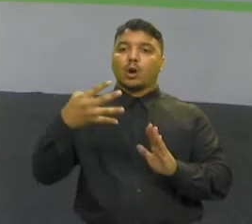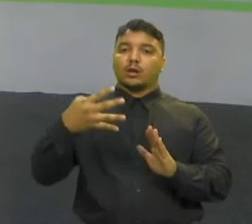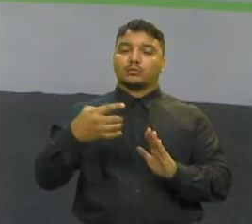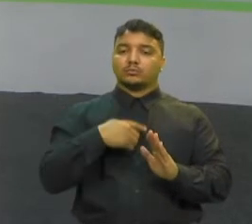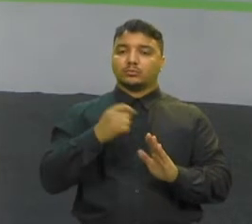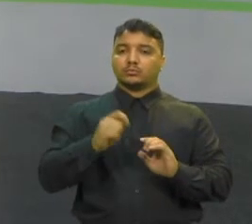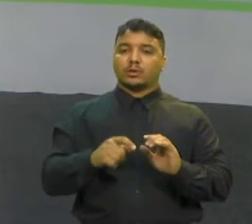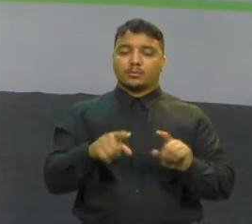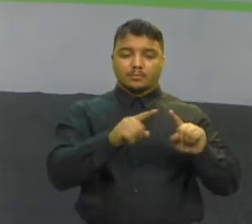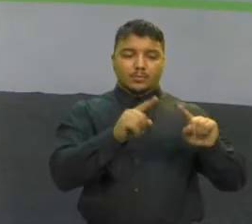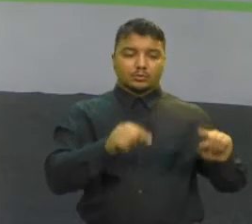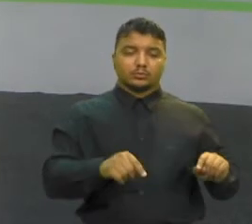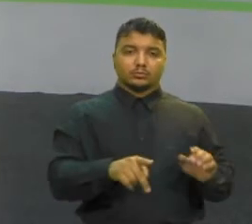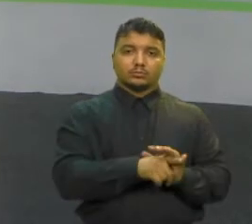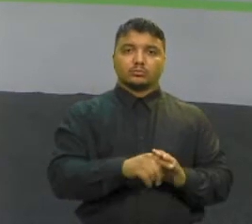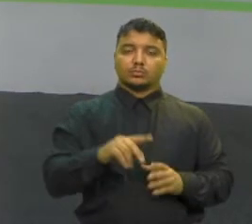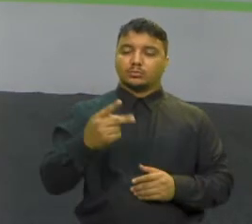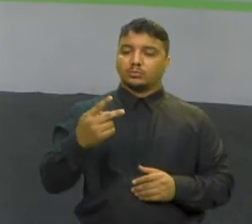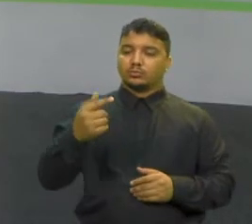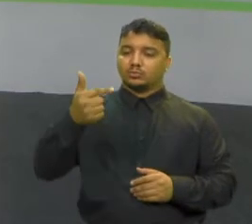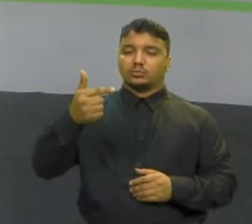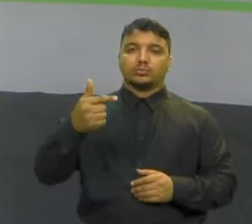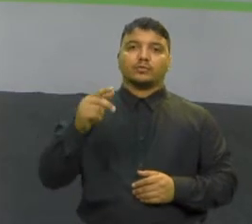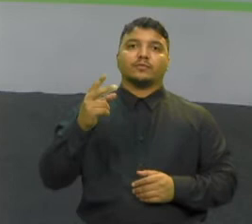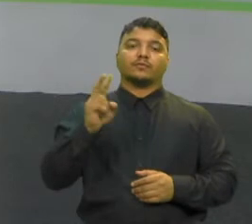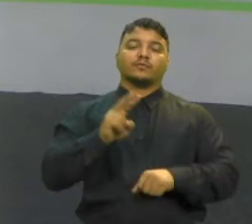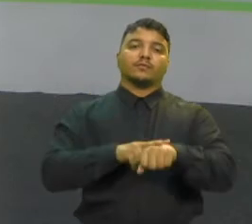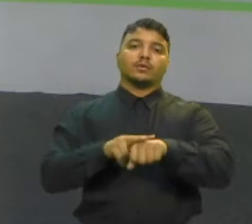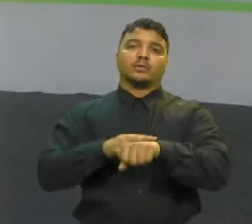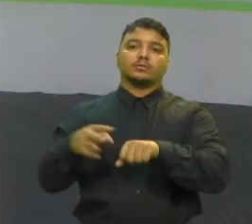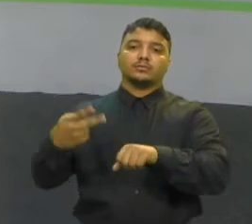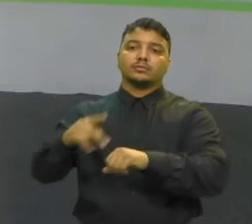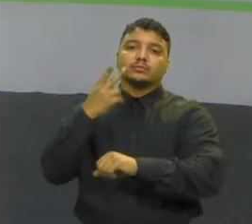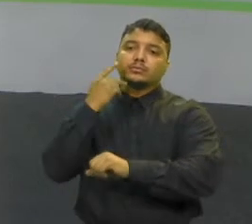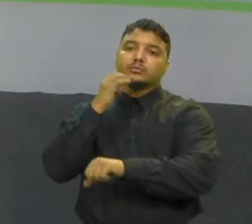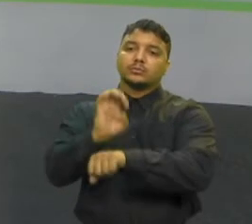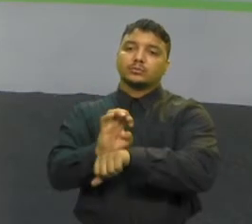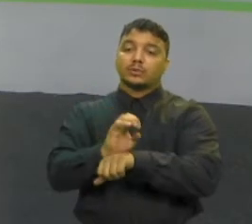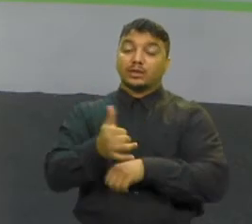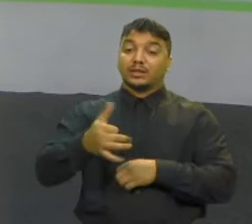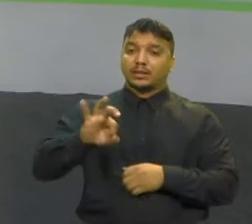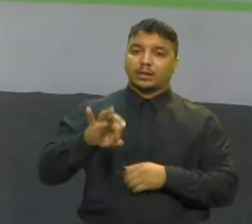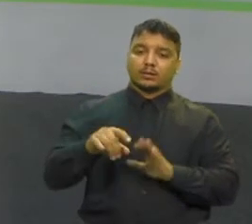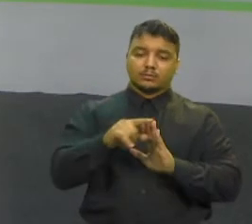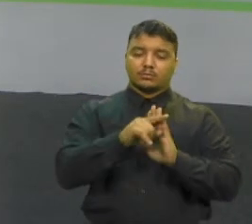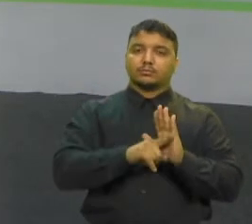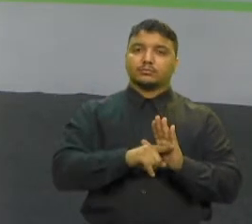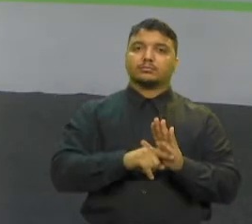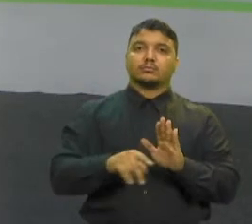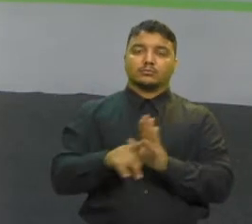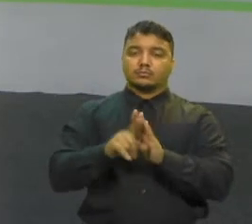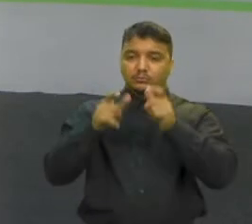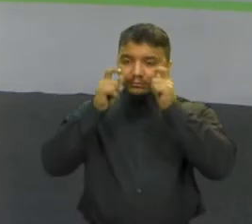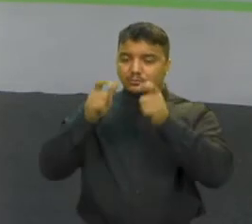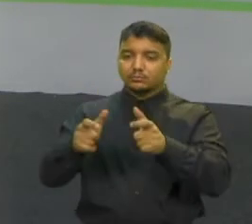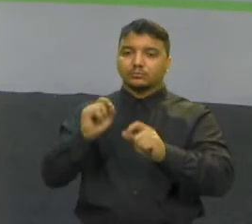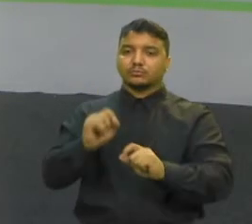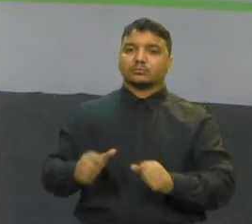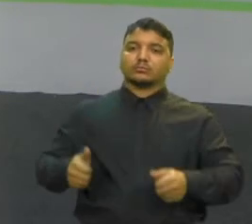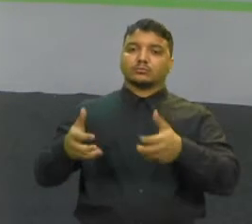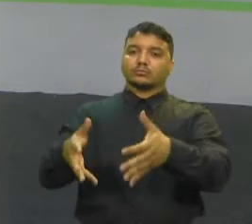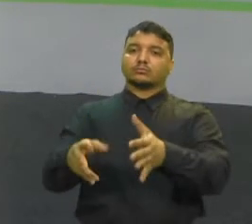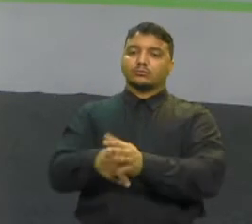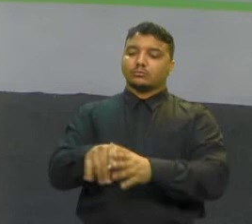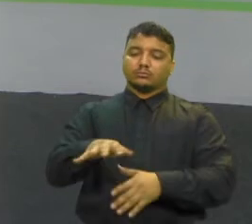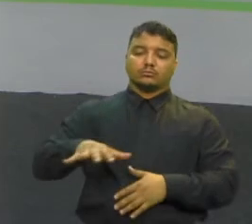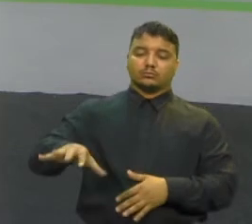projetos de hidrogênio verde no Ceará Com isso, o Estado já soma 10 protocolos de intenção para investimentos na